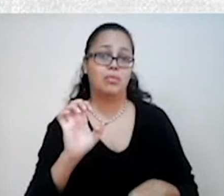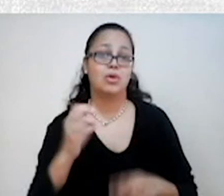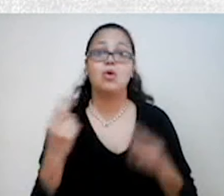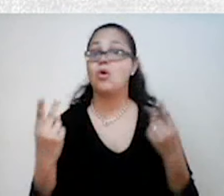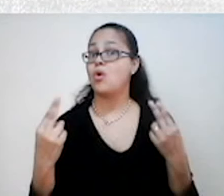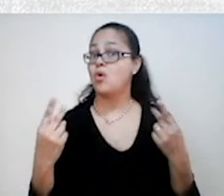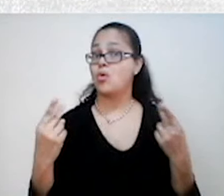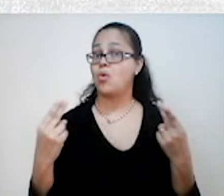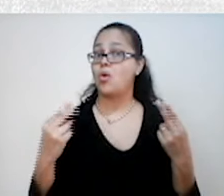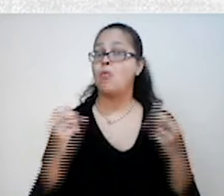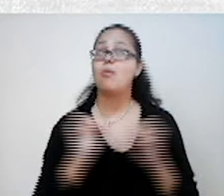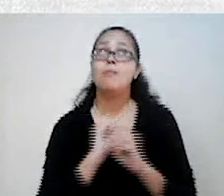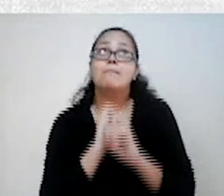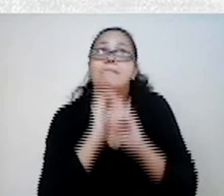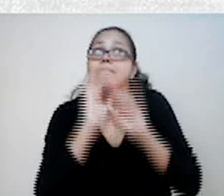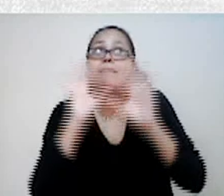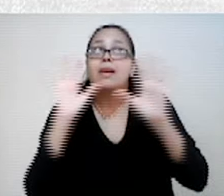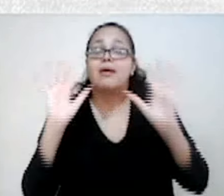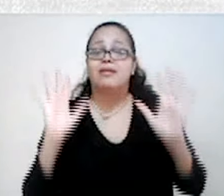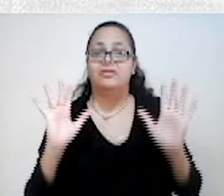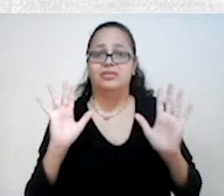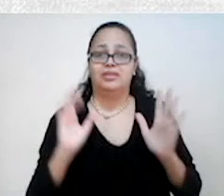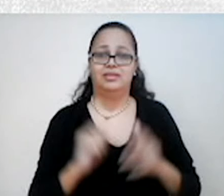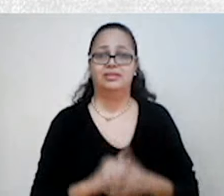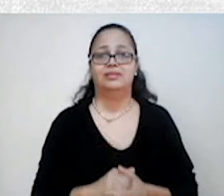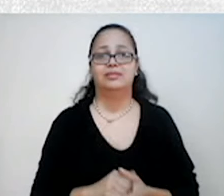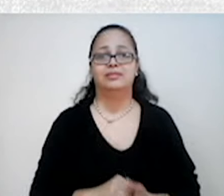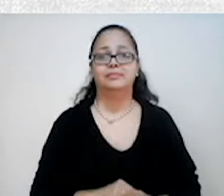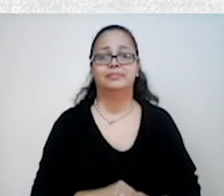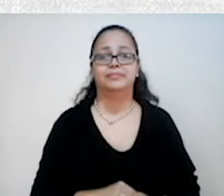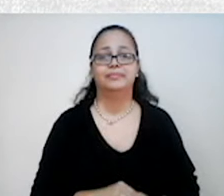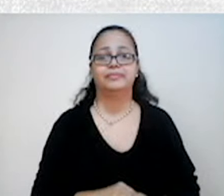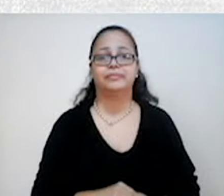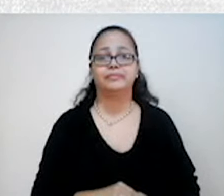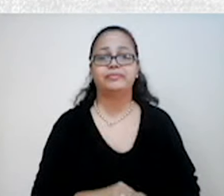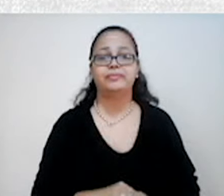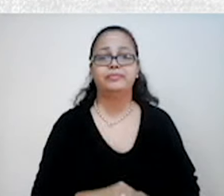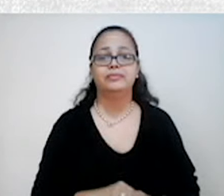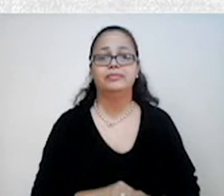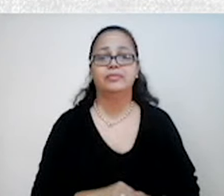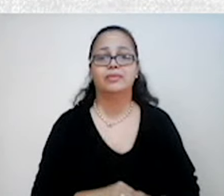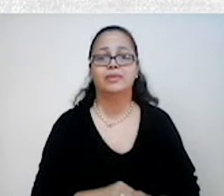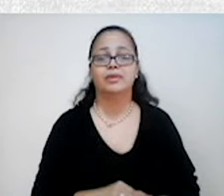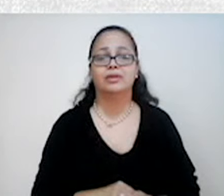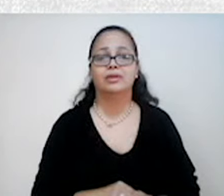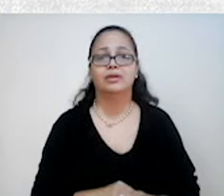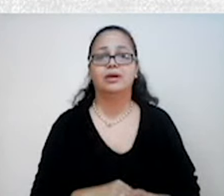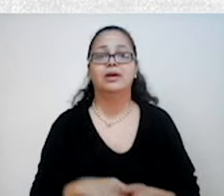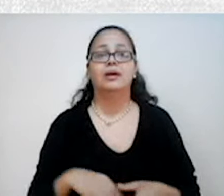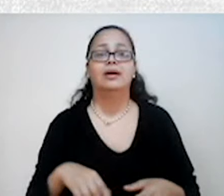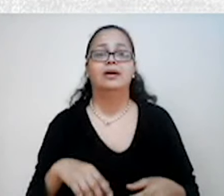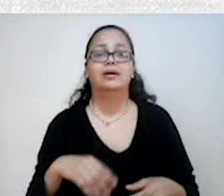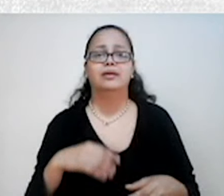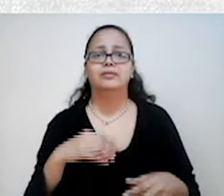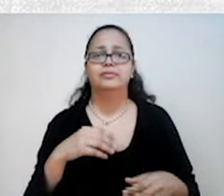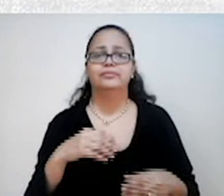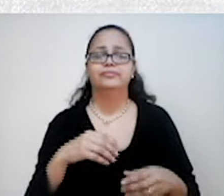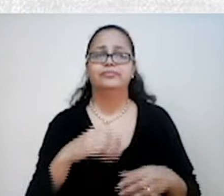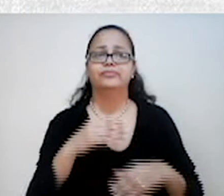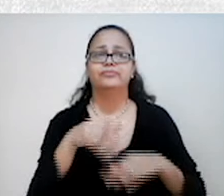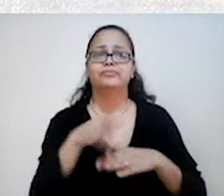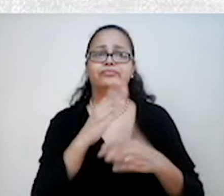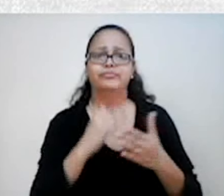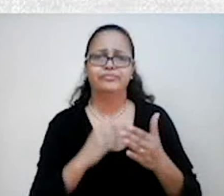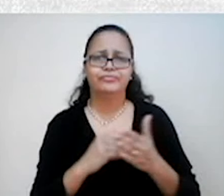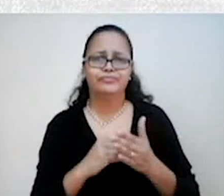maravilhas. O navegador veneziano Marco Polo, que passou décadas no Oriente, foi um dos